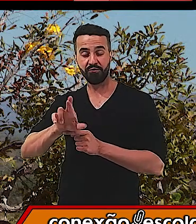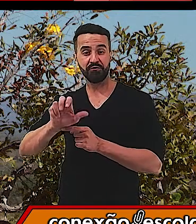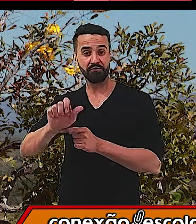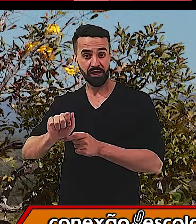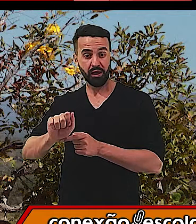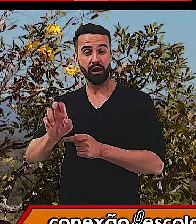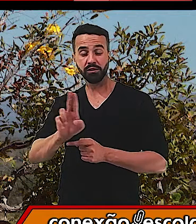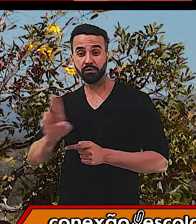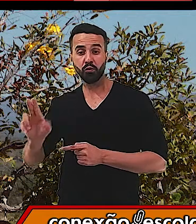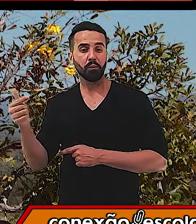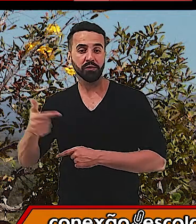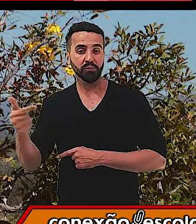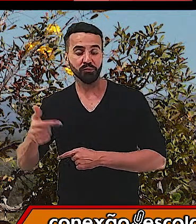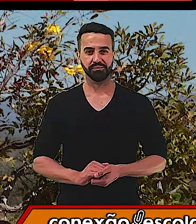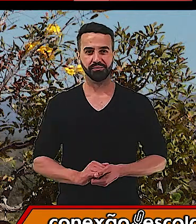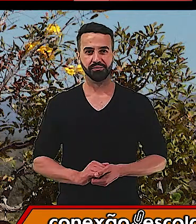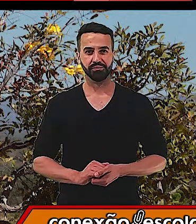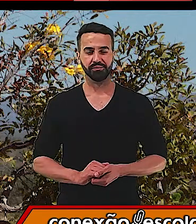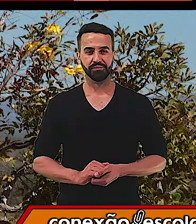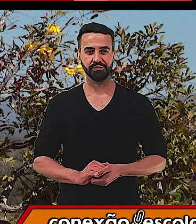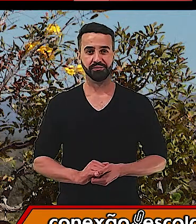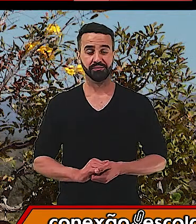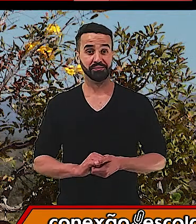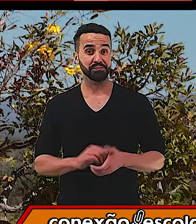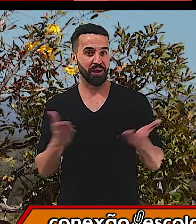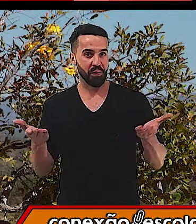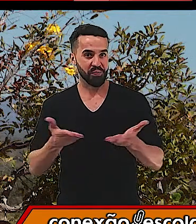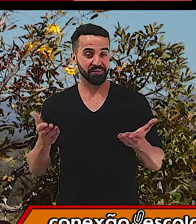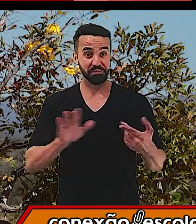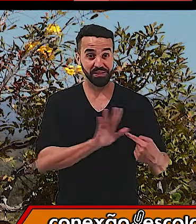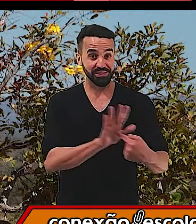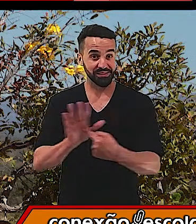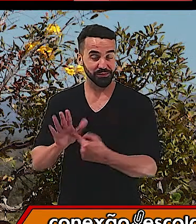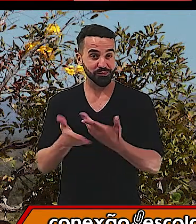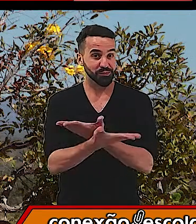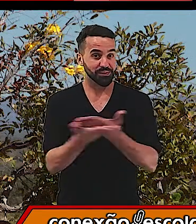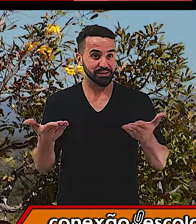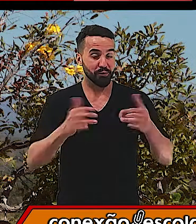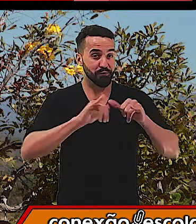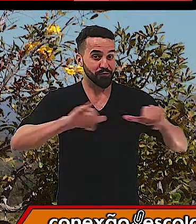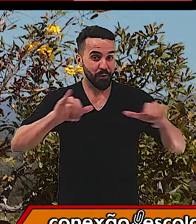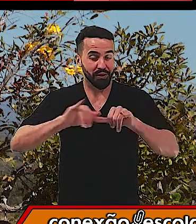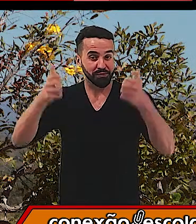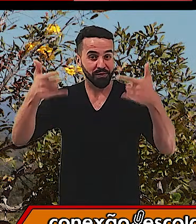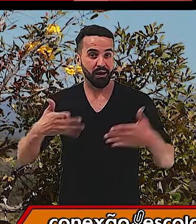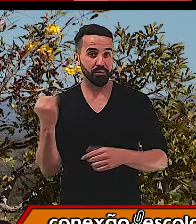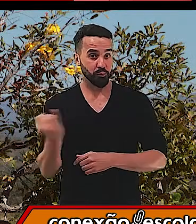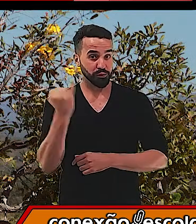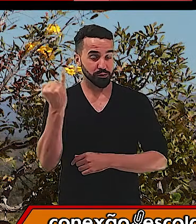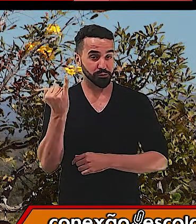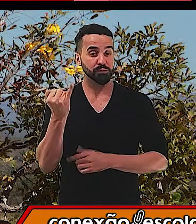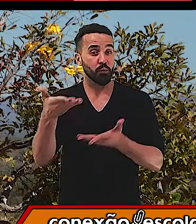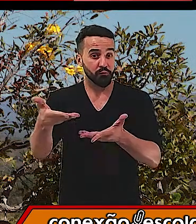o nome de uma árvore. Agora eu vou apresentar para vocês uma informação importante, mas eu te convido para chamar